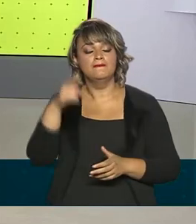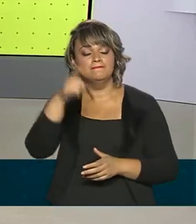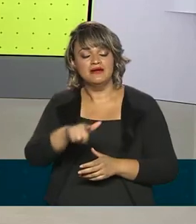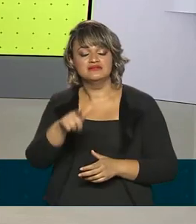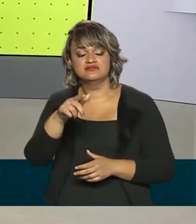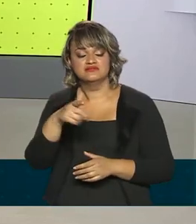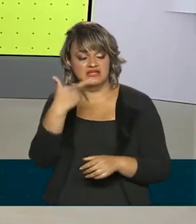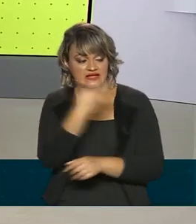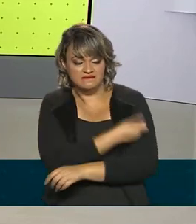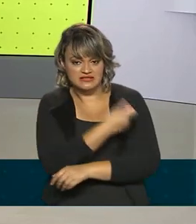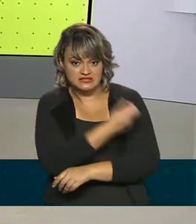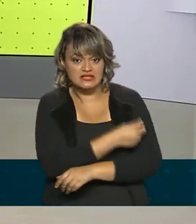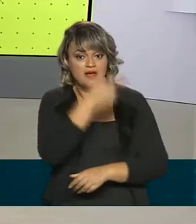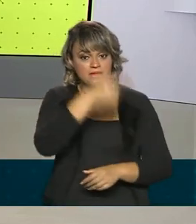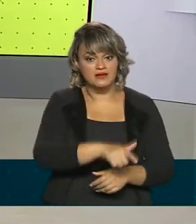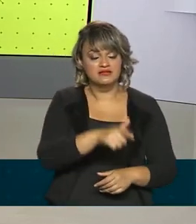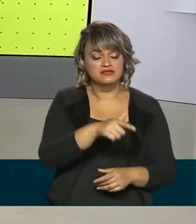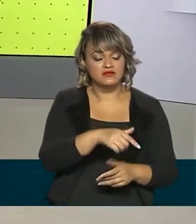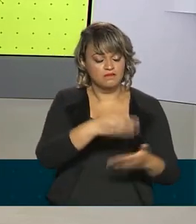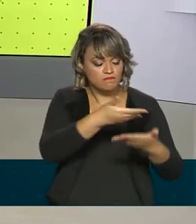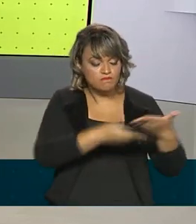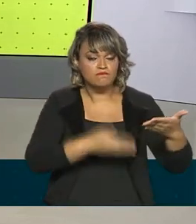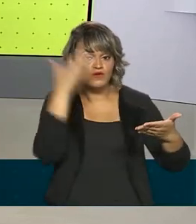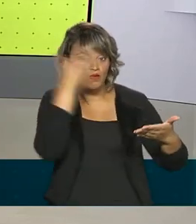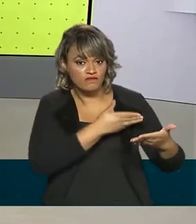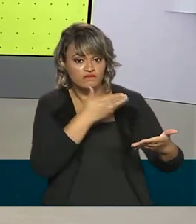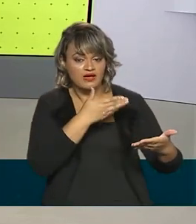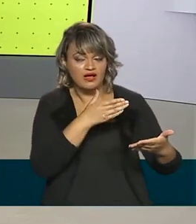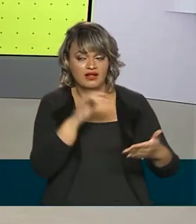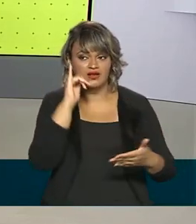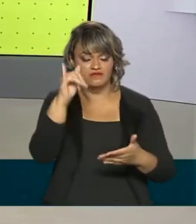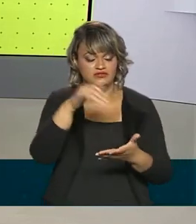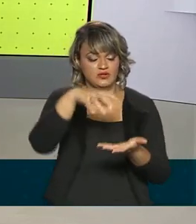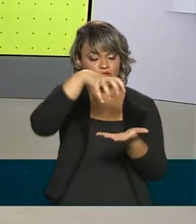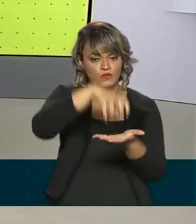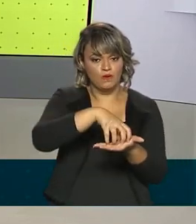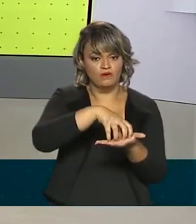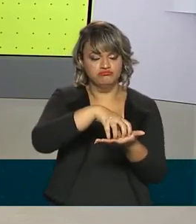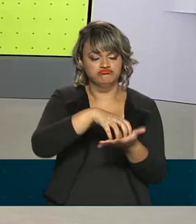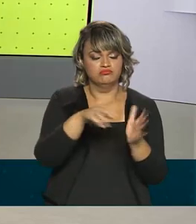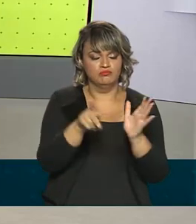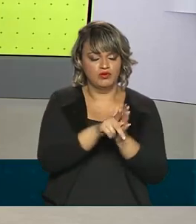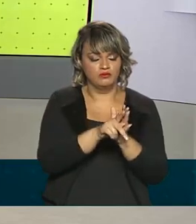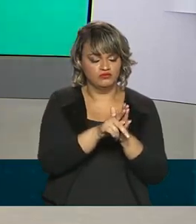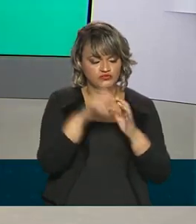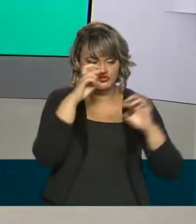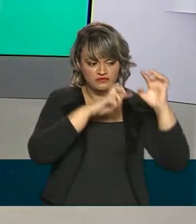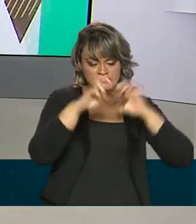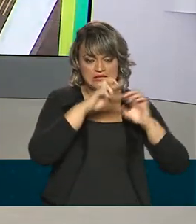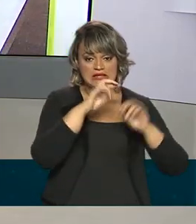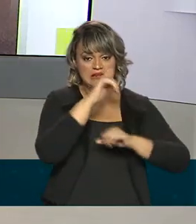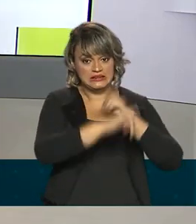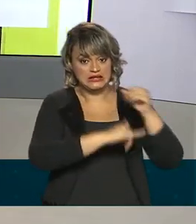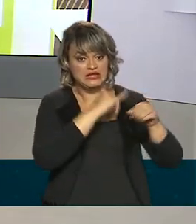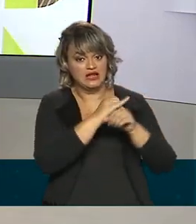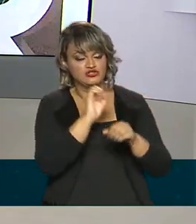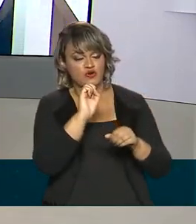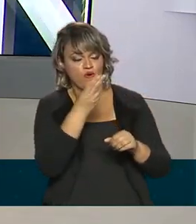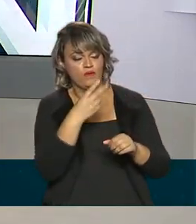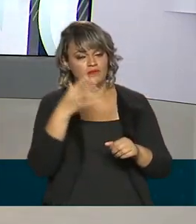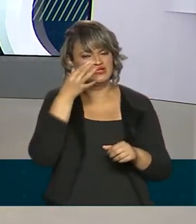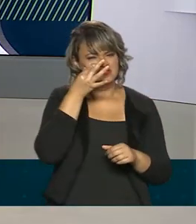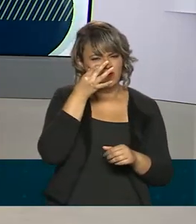produtor deve registrar a declaração no órgão de defesa sanitária animal de seu estado de forma online ou presencial.